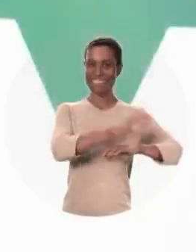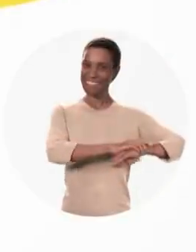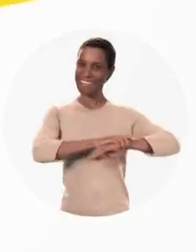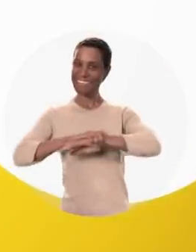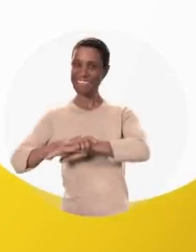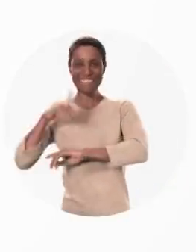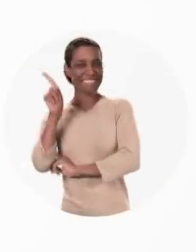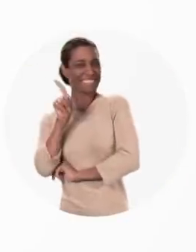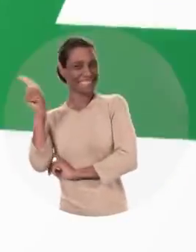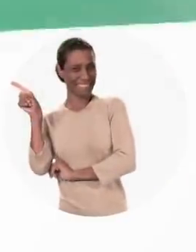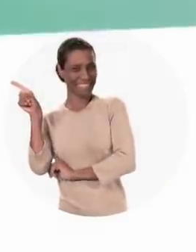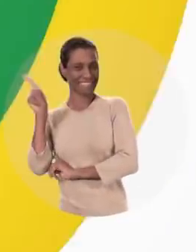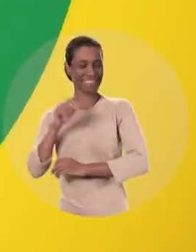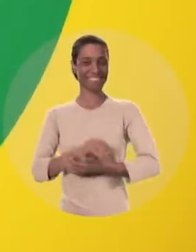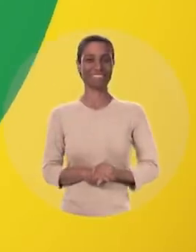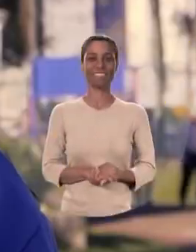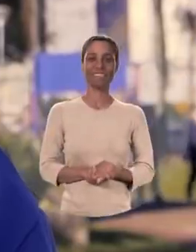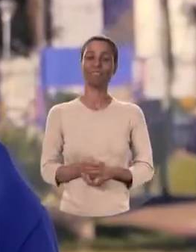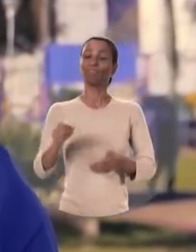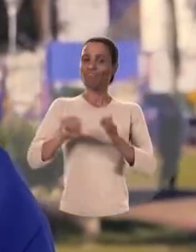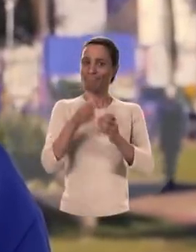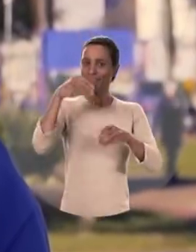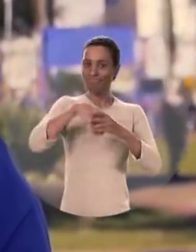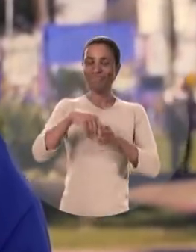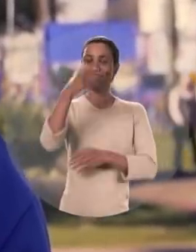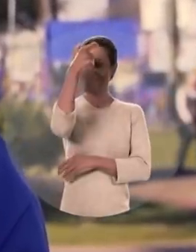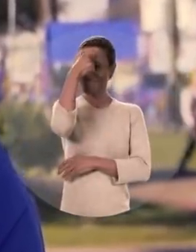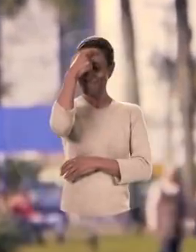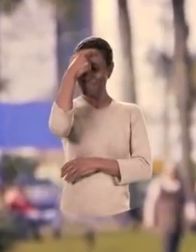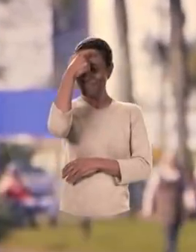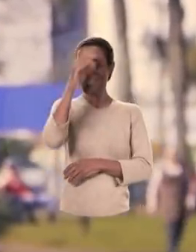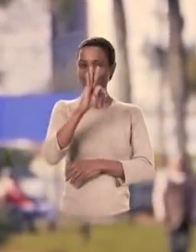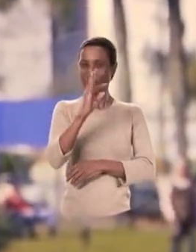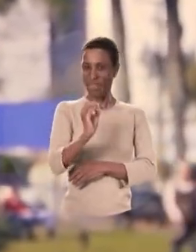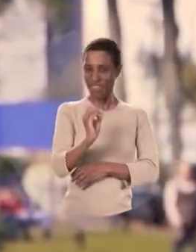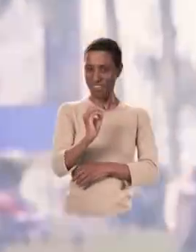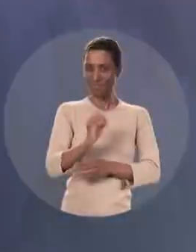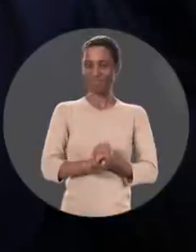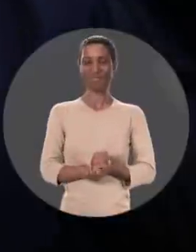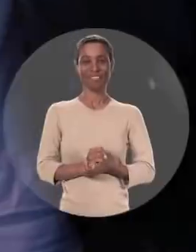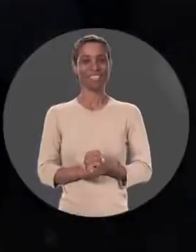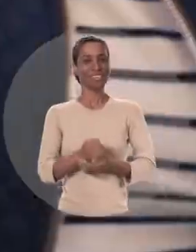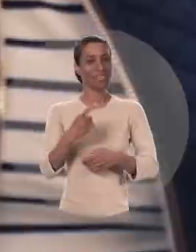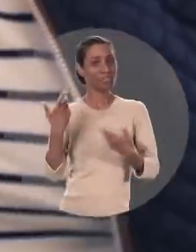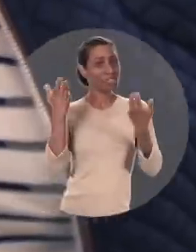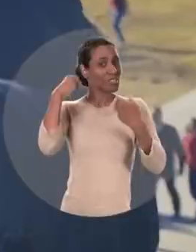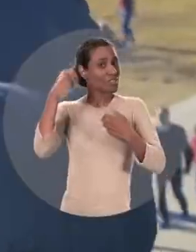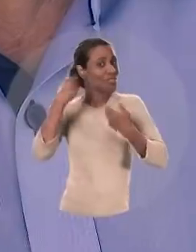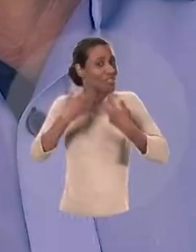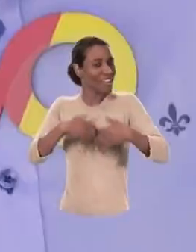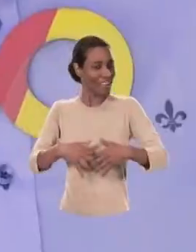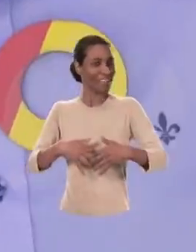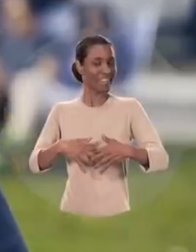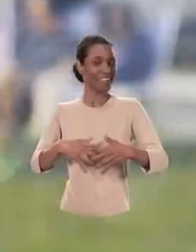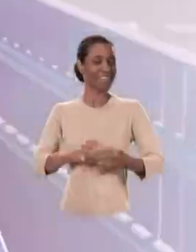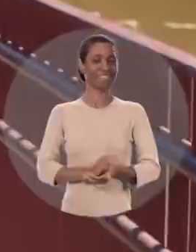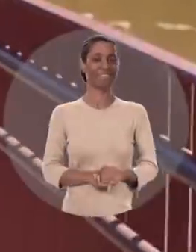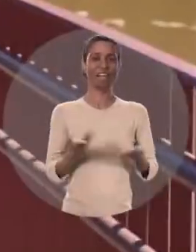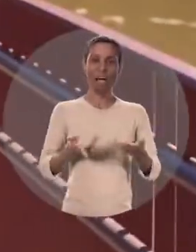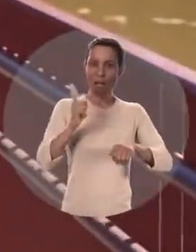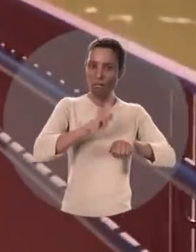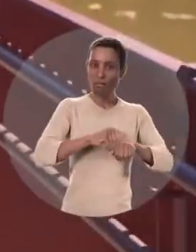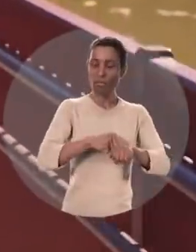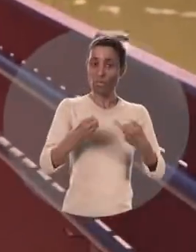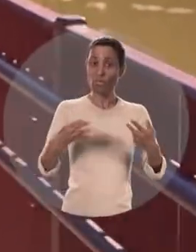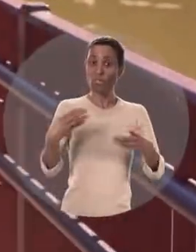Vai de Beto 400, bota, bota o Beto lá. Meu primeiro eu voto, eu voto consciente e voto no Beto Albuquerque. Beto Albuquerque para o Senado funcionar.